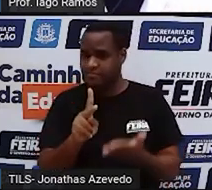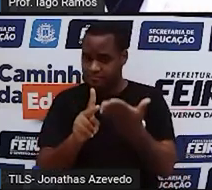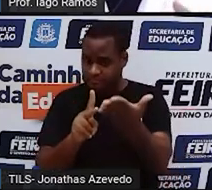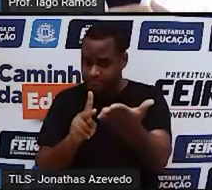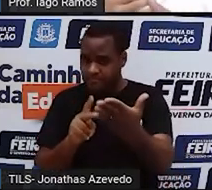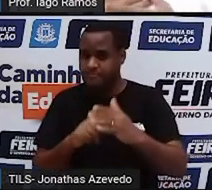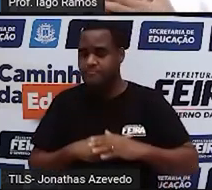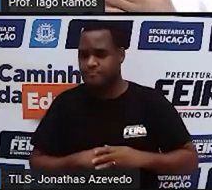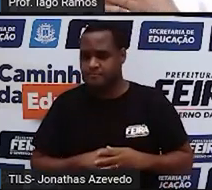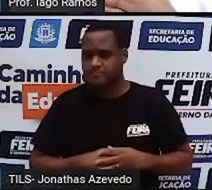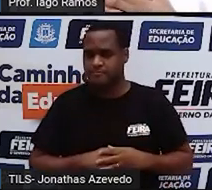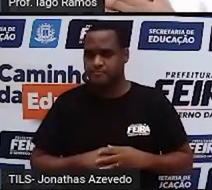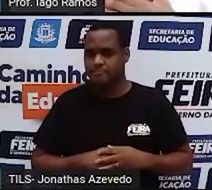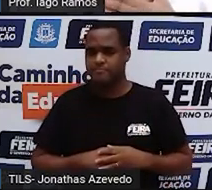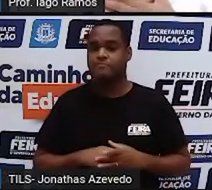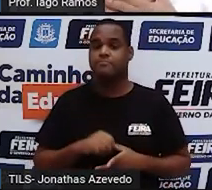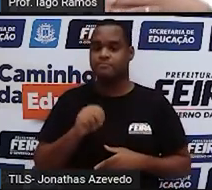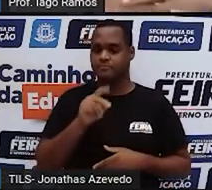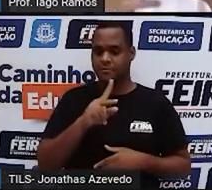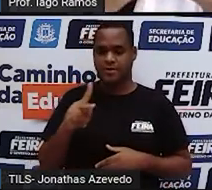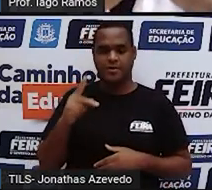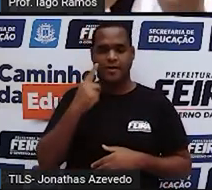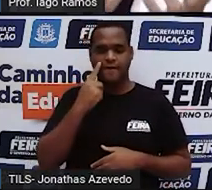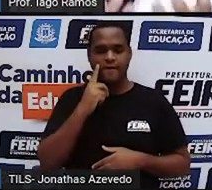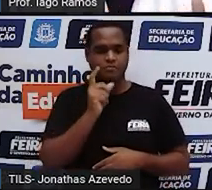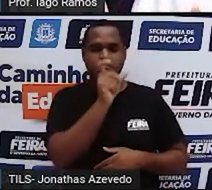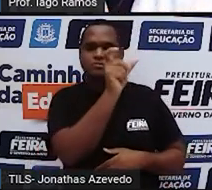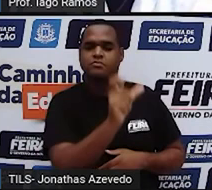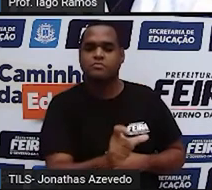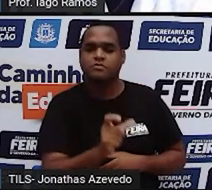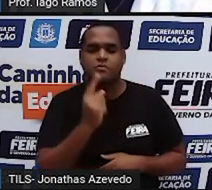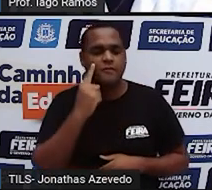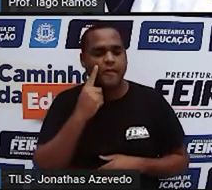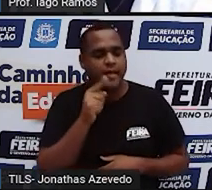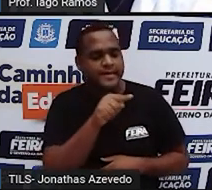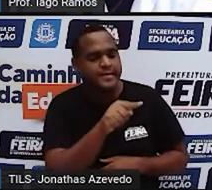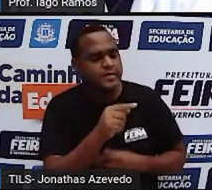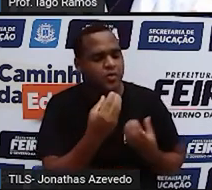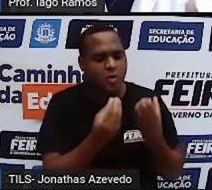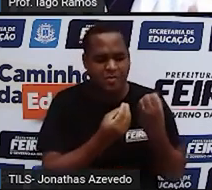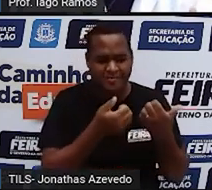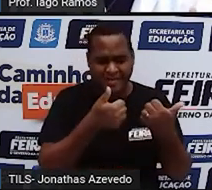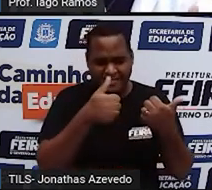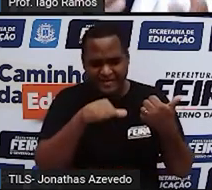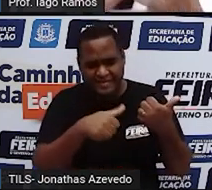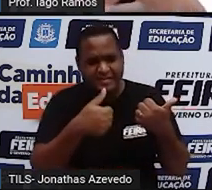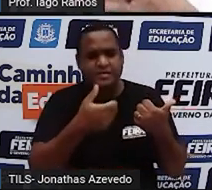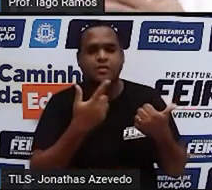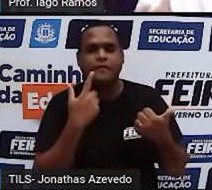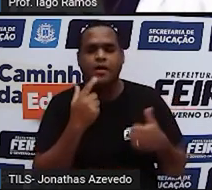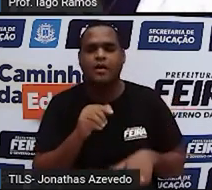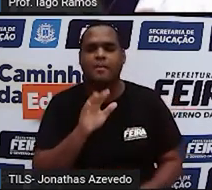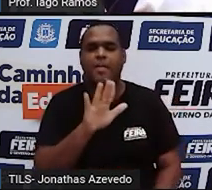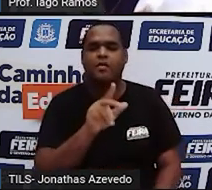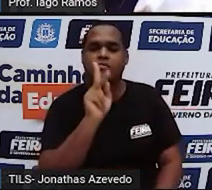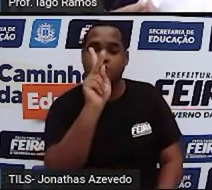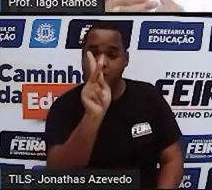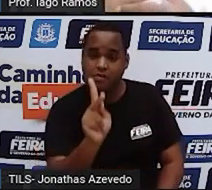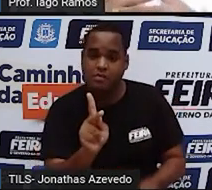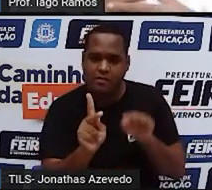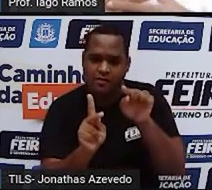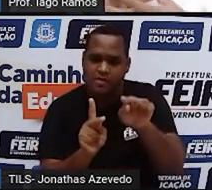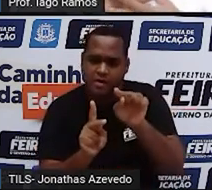o professor avaliar o estudante, né? Mas, que tal você, estudante,